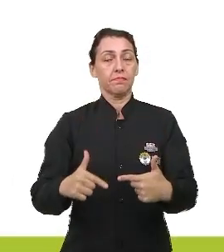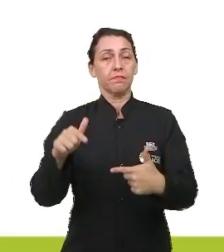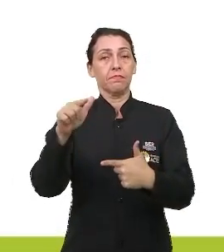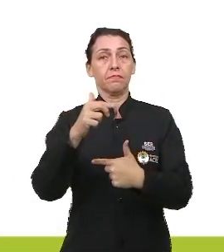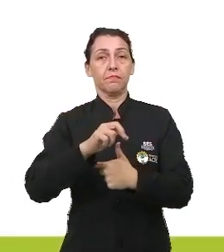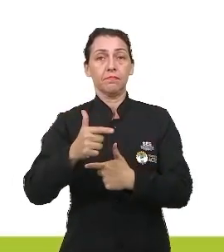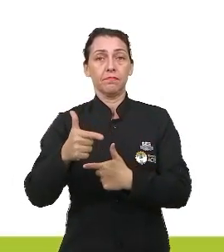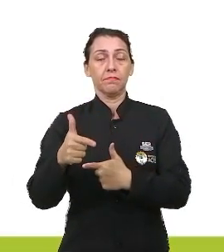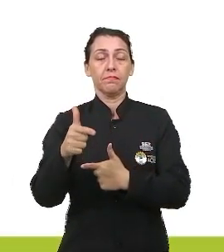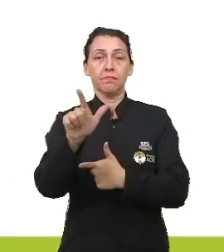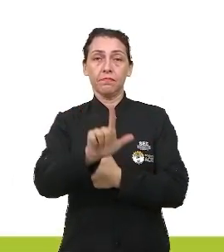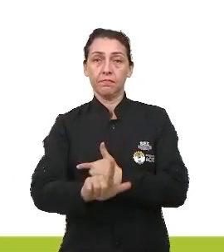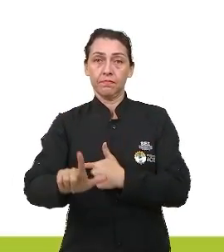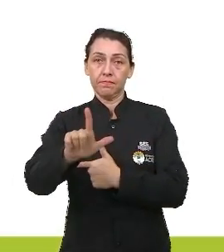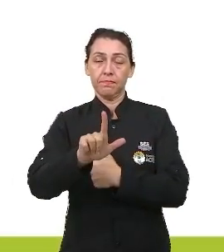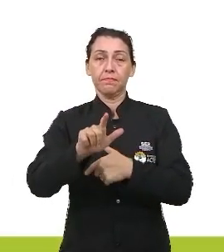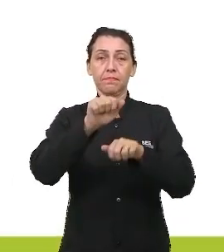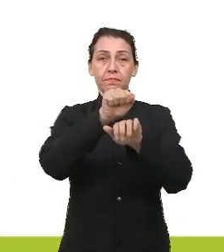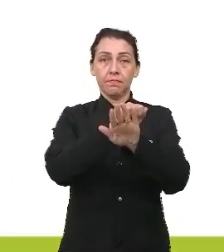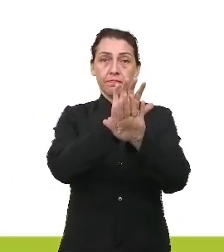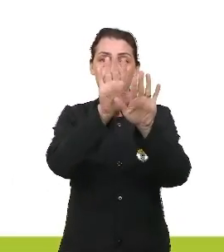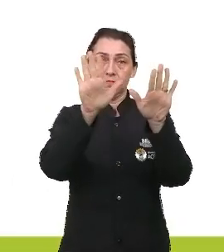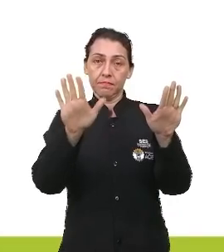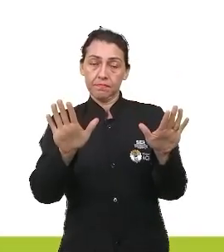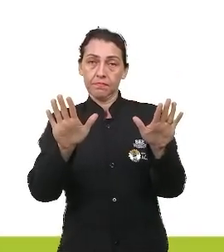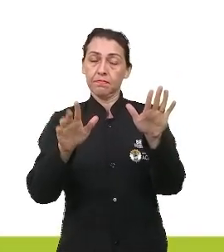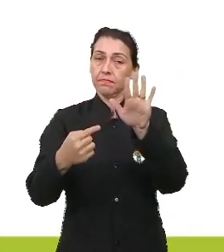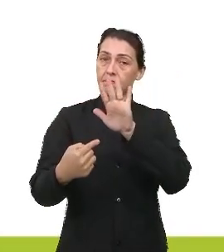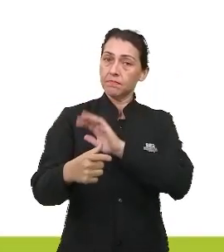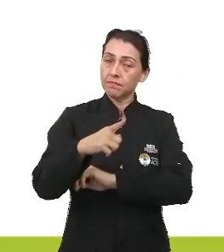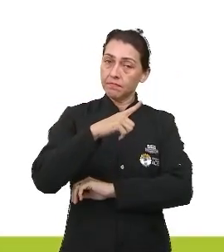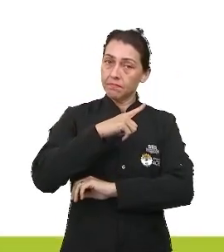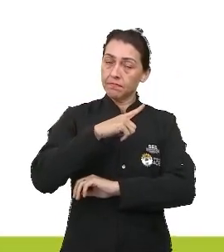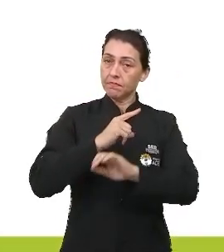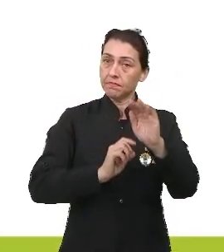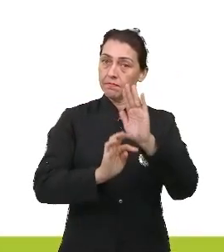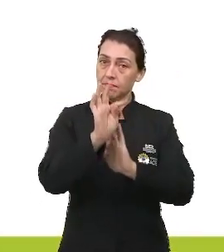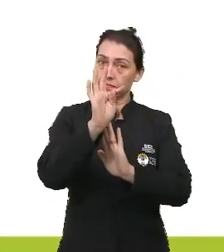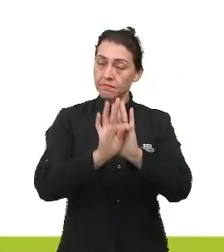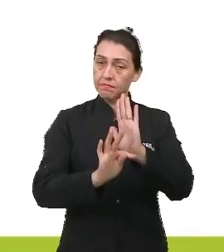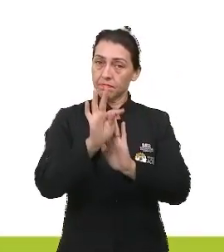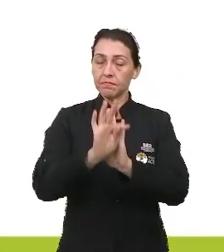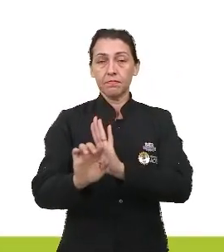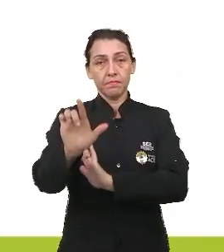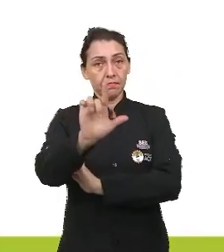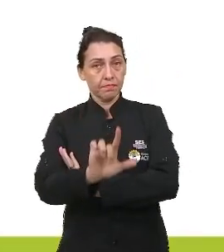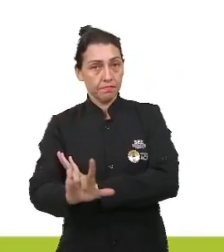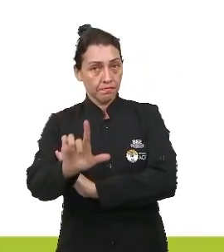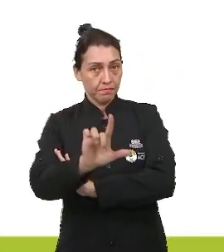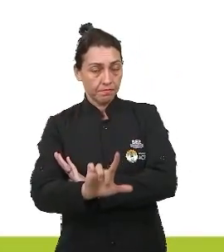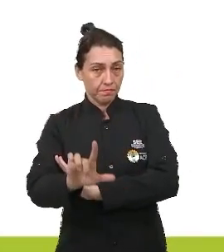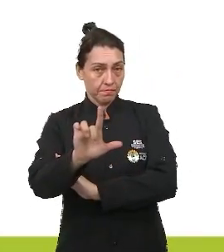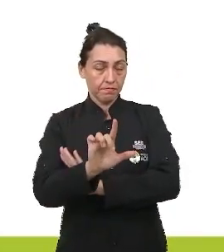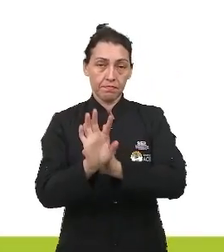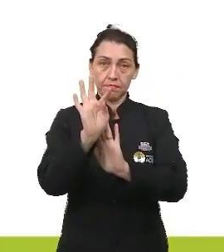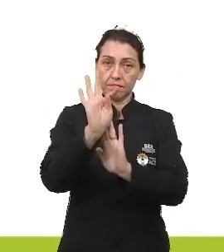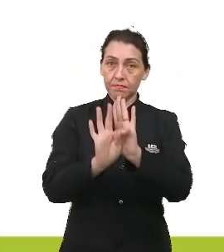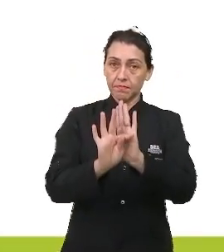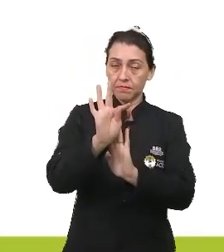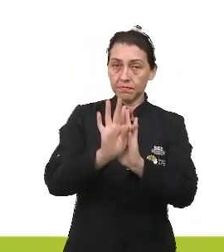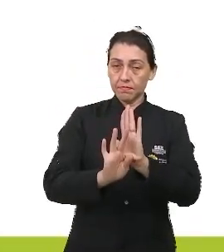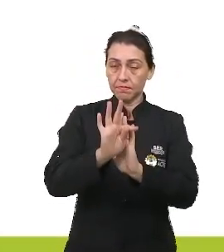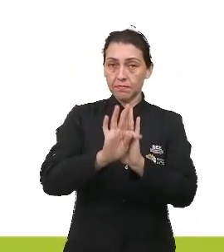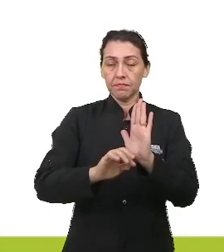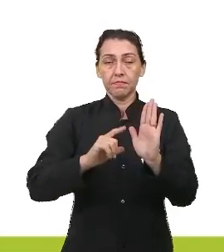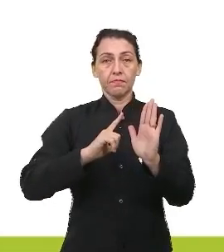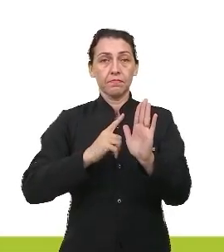de linguagem, elas são figuras que aparecem nesse texto literário. O texto ali é